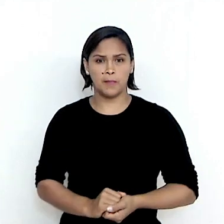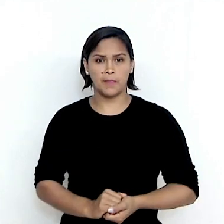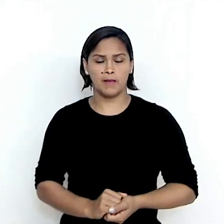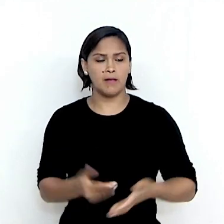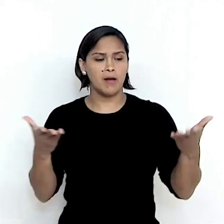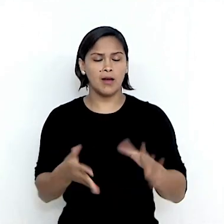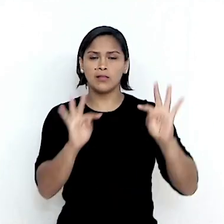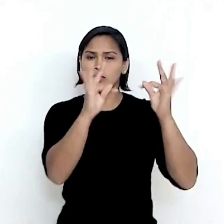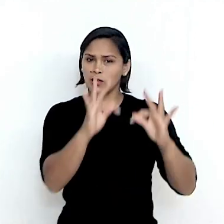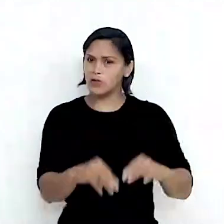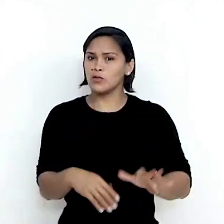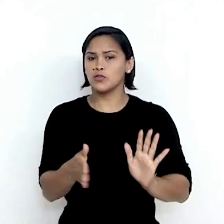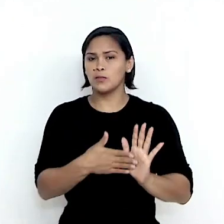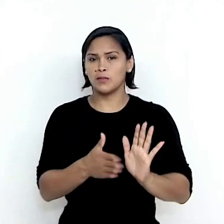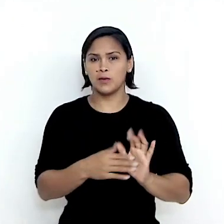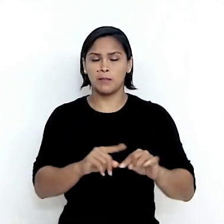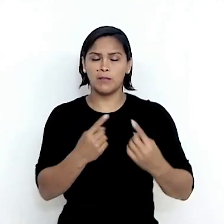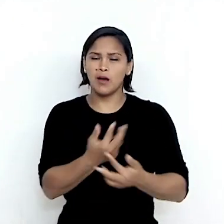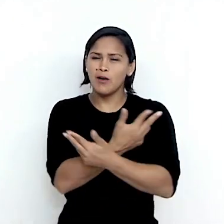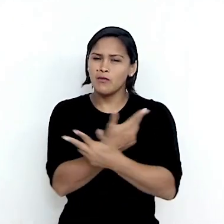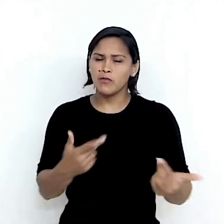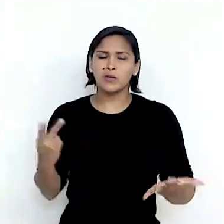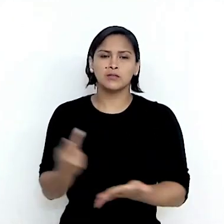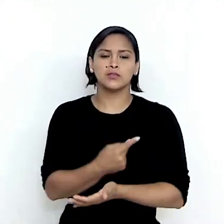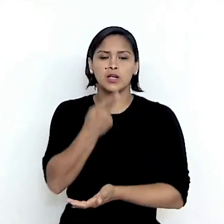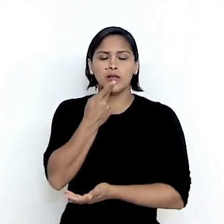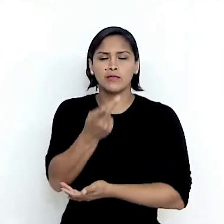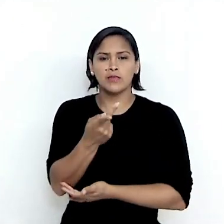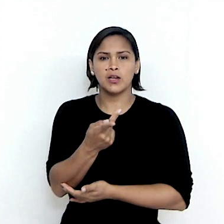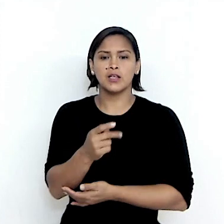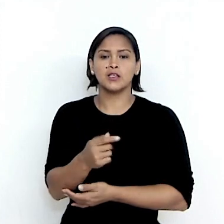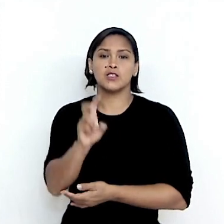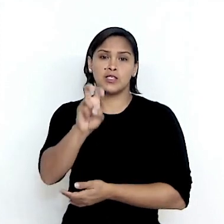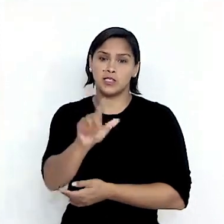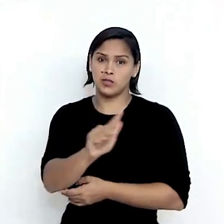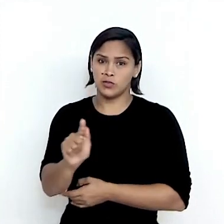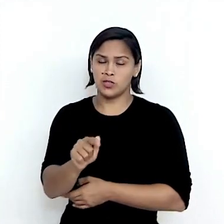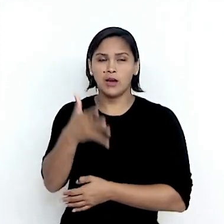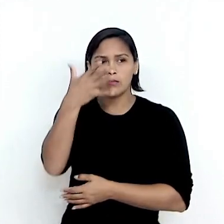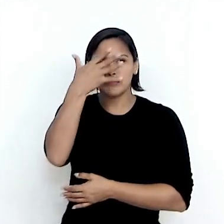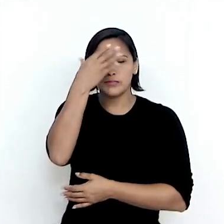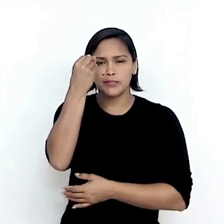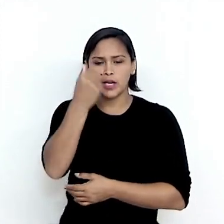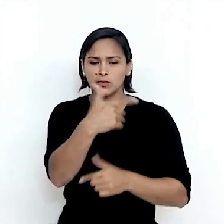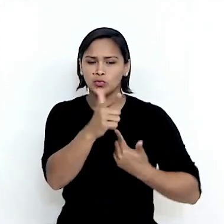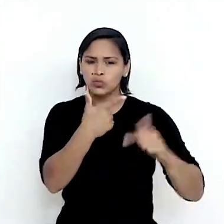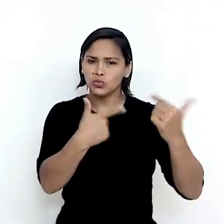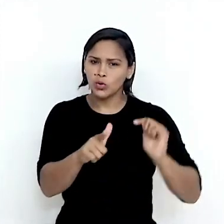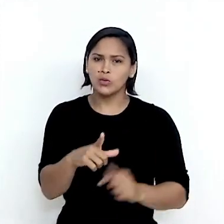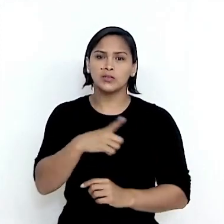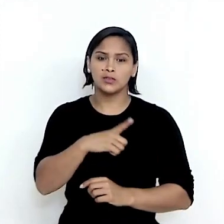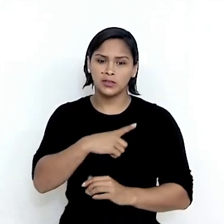propiciada pela tecnologia. Agora, muitas vezes, quando a gente fala de 5G, a gente esquece de todas as redes que